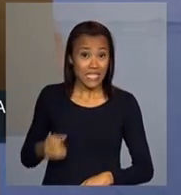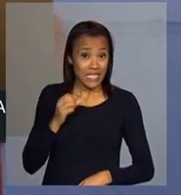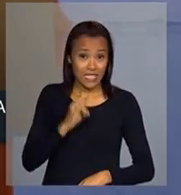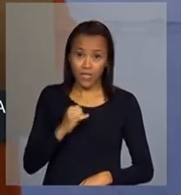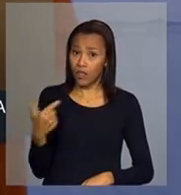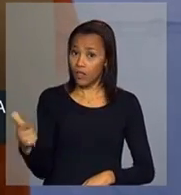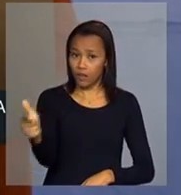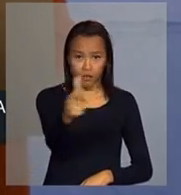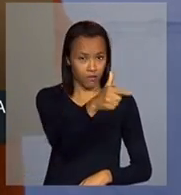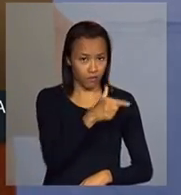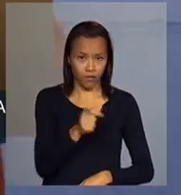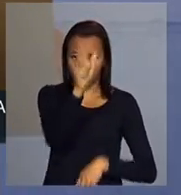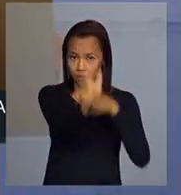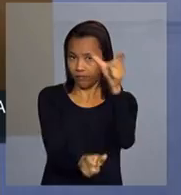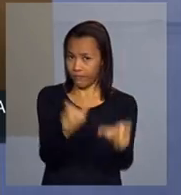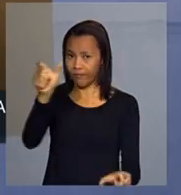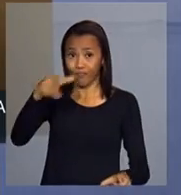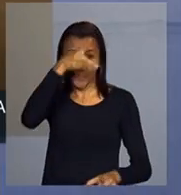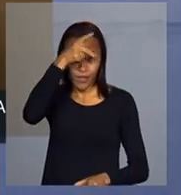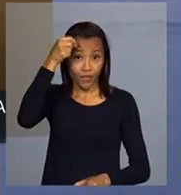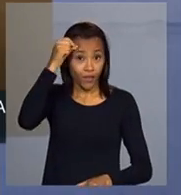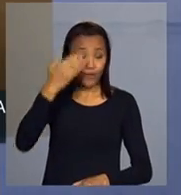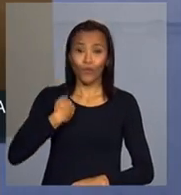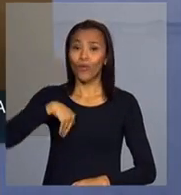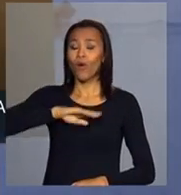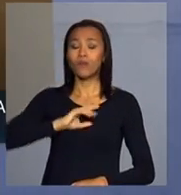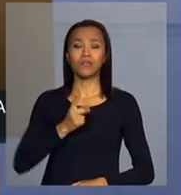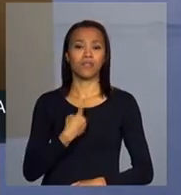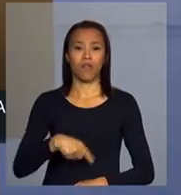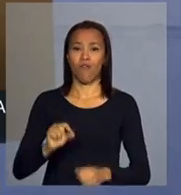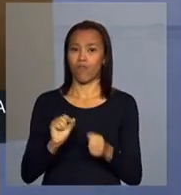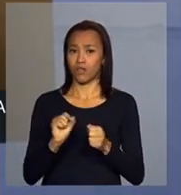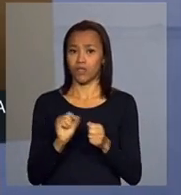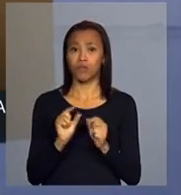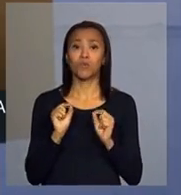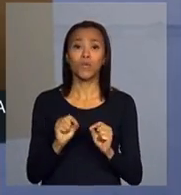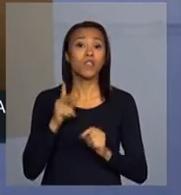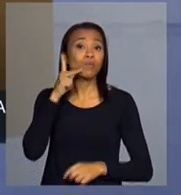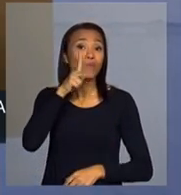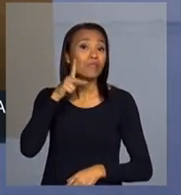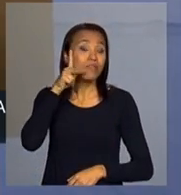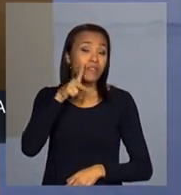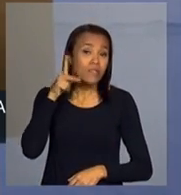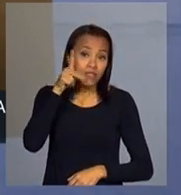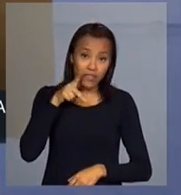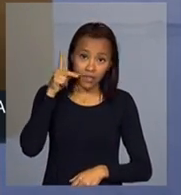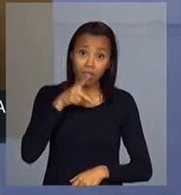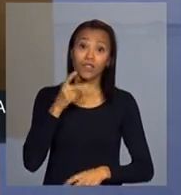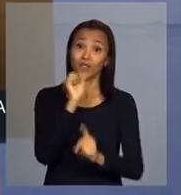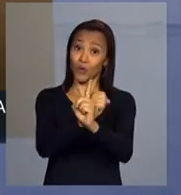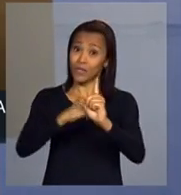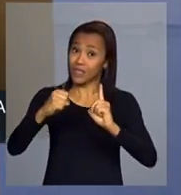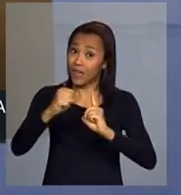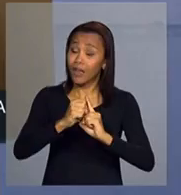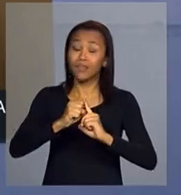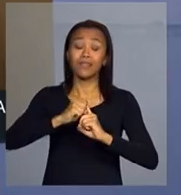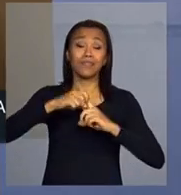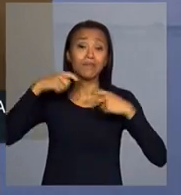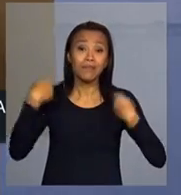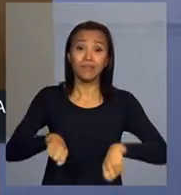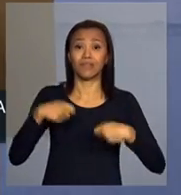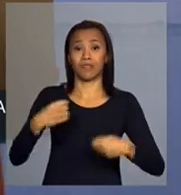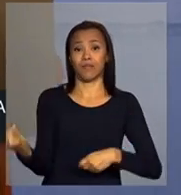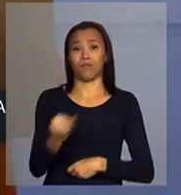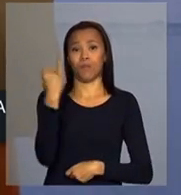prefeitos, nós não fazemos as políticas sociais tão necessárias para o nosso povo.